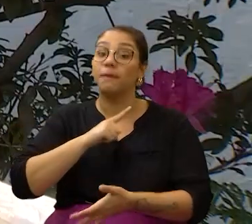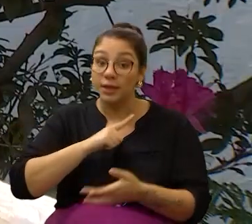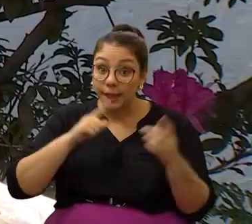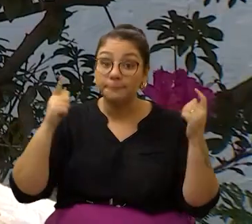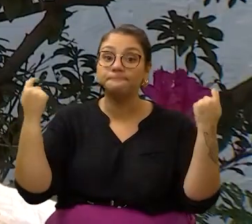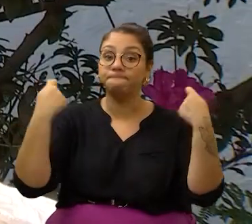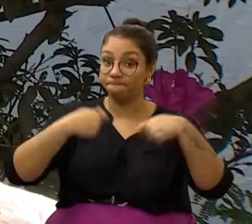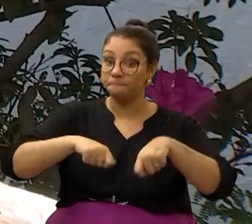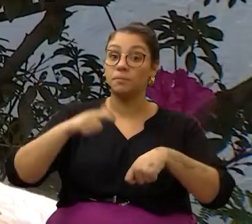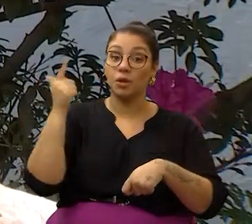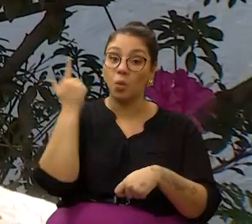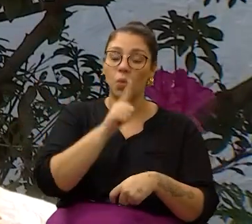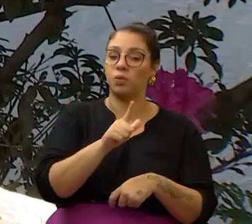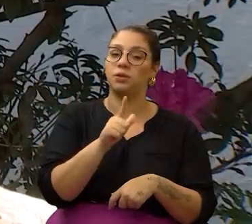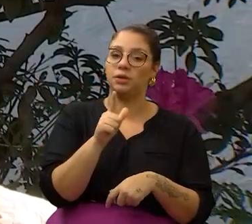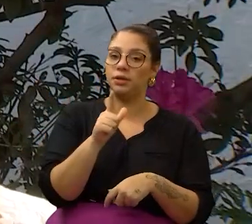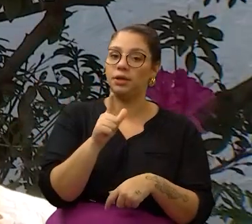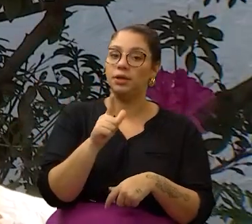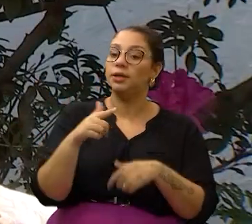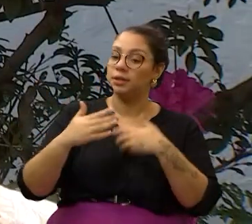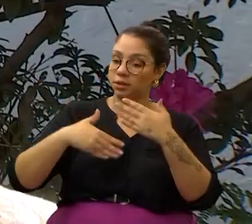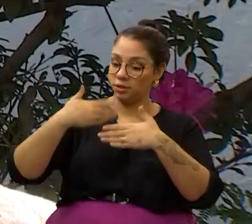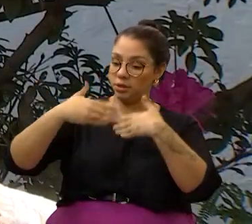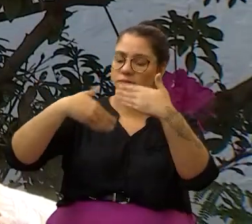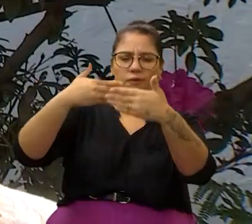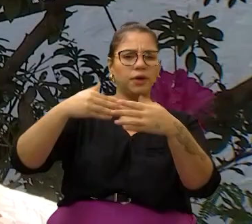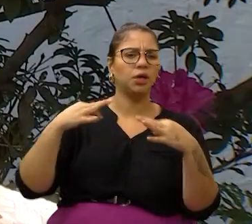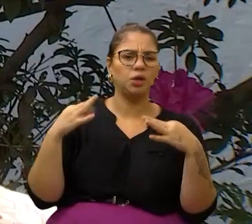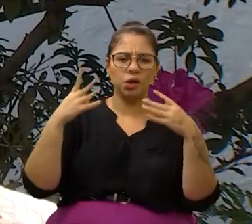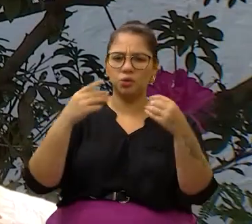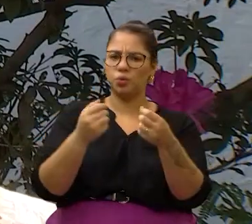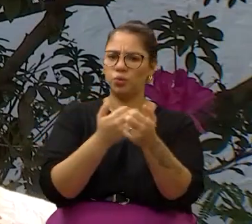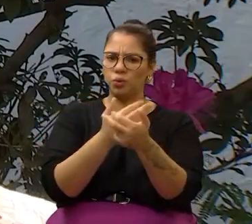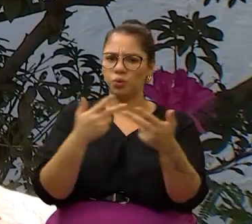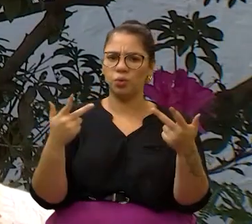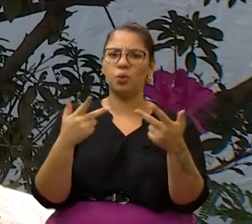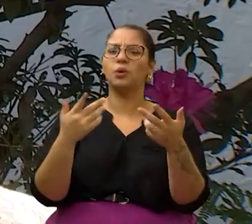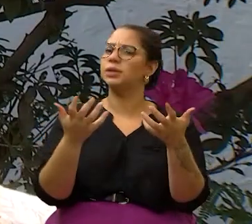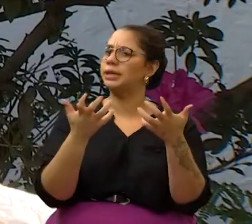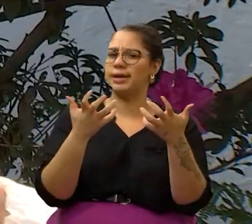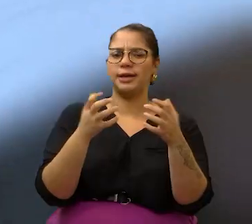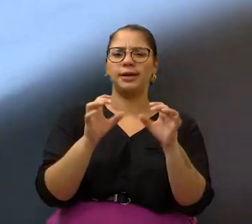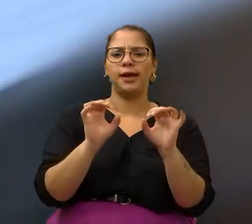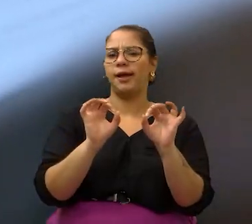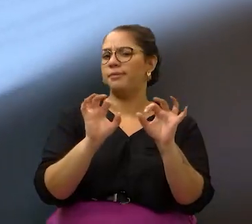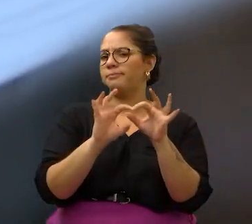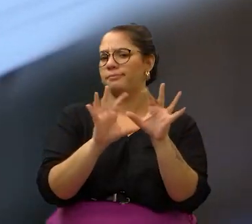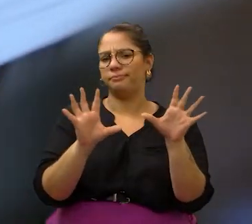uma capacidade para desenvolver todas as atividades que ele queira.